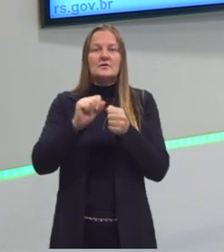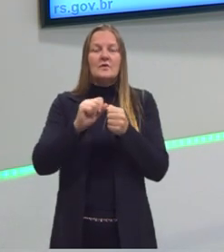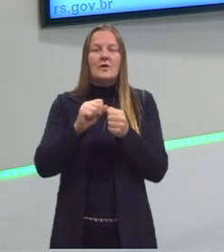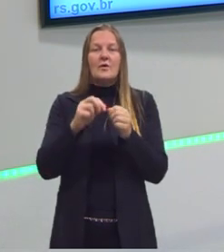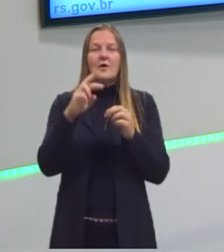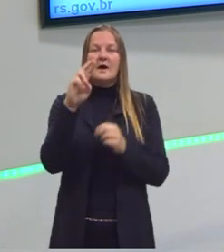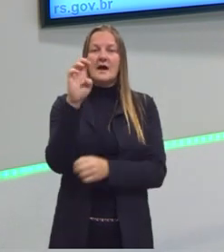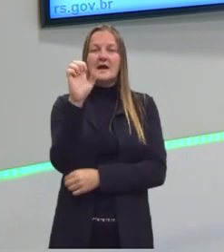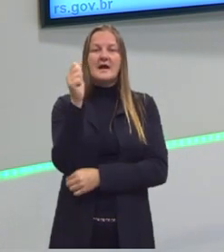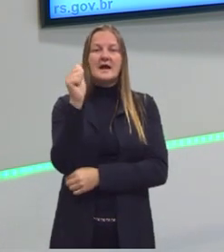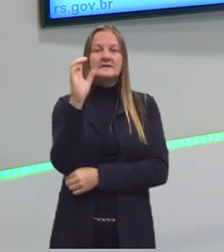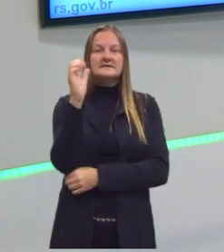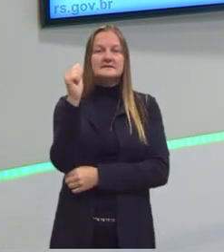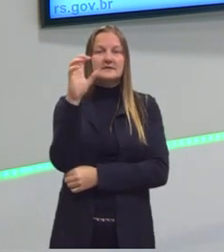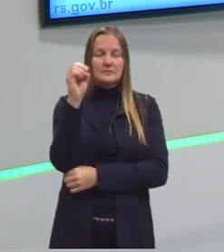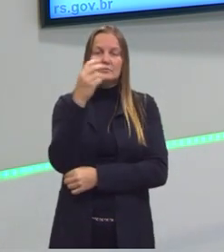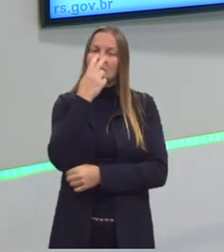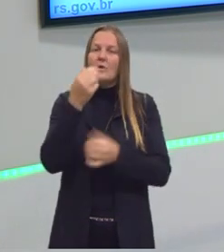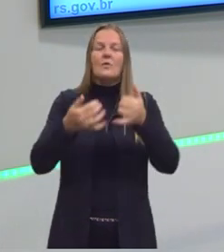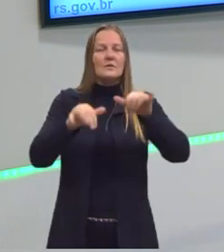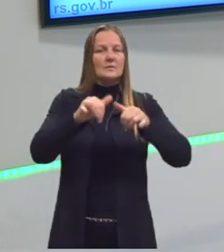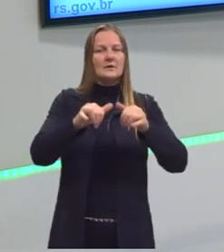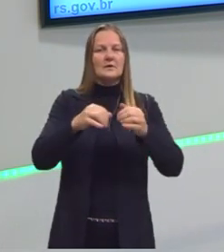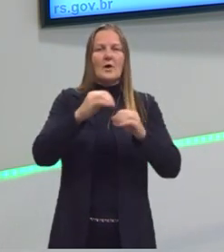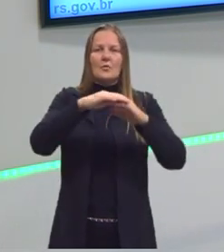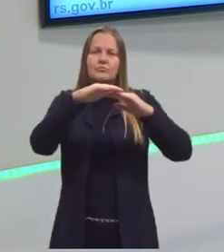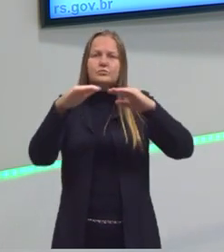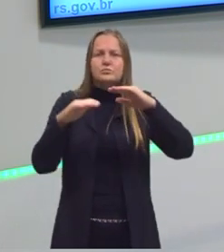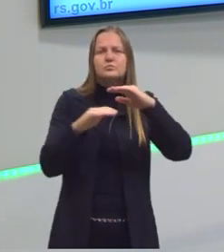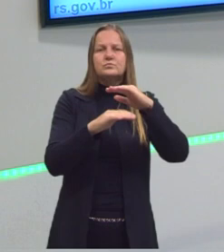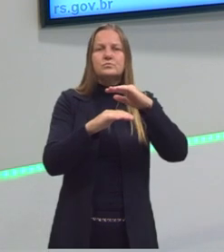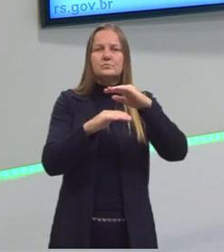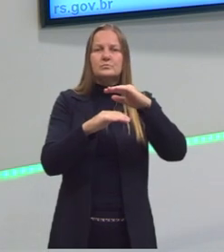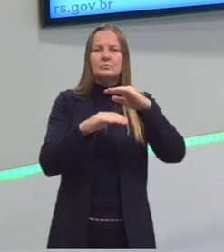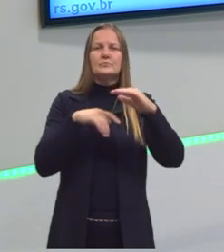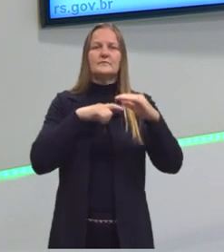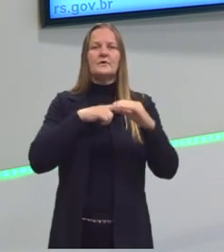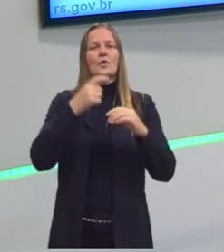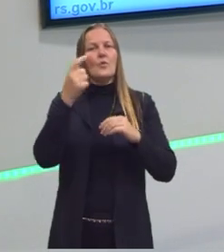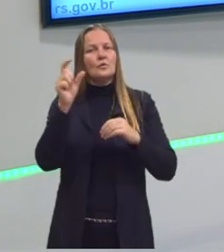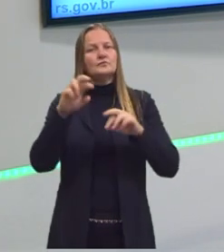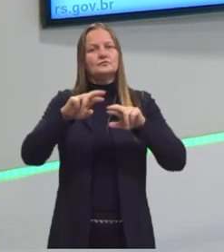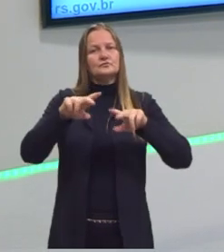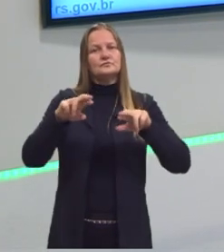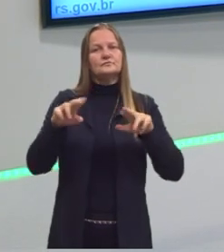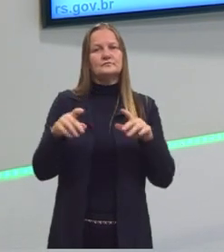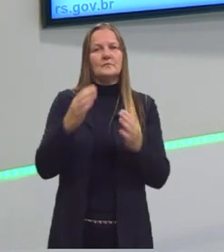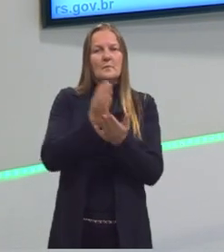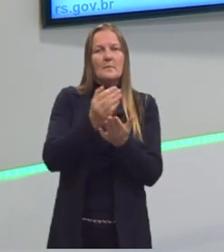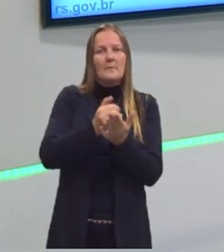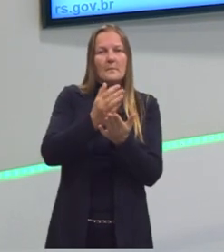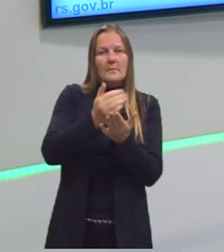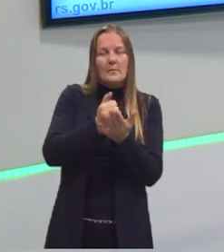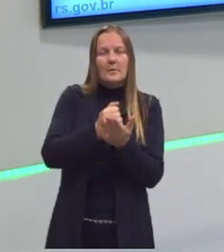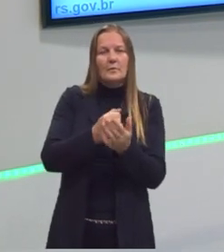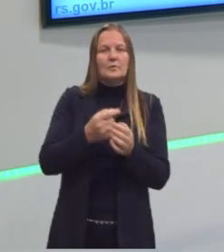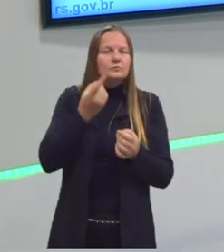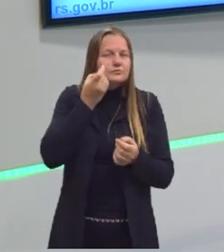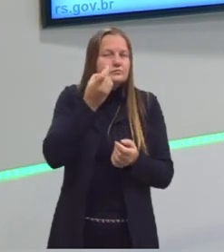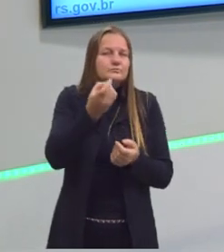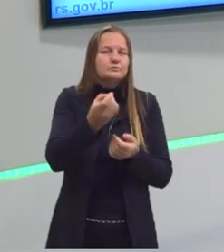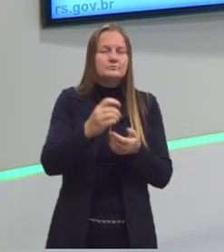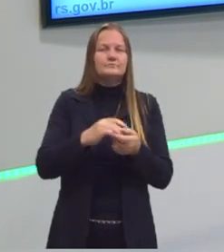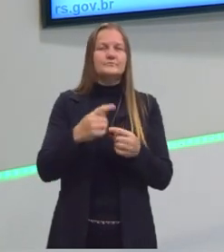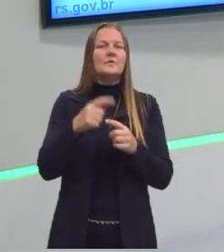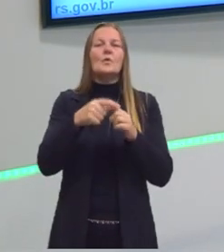reação química, sem gerar subprodutos, sem gerar outro produto além do bolo, que é o de interesse. E vocês